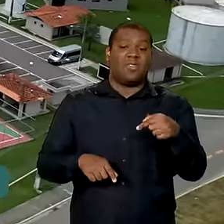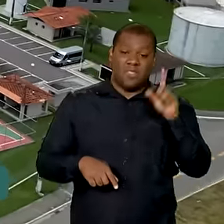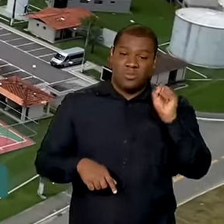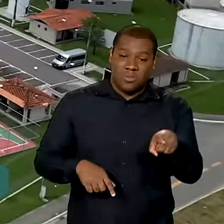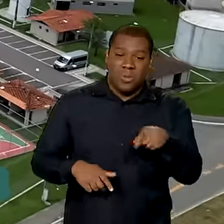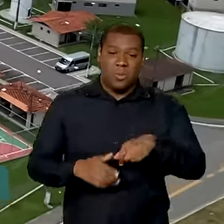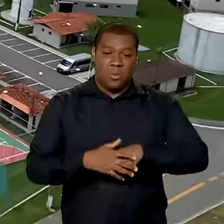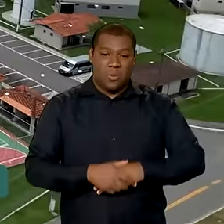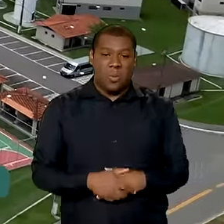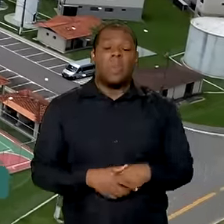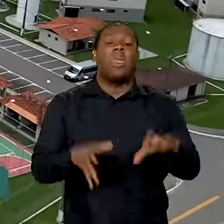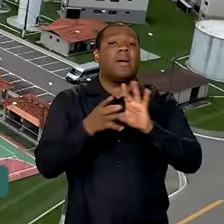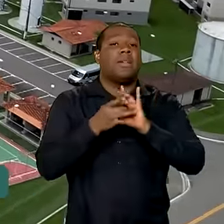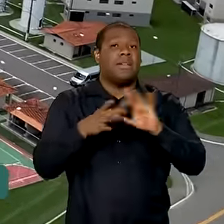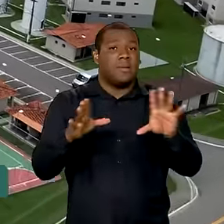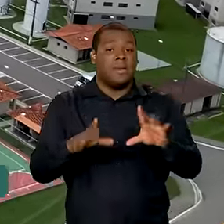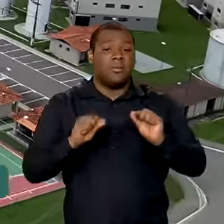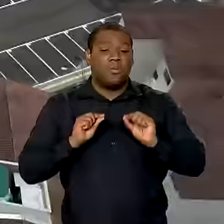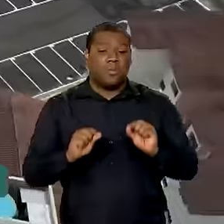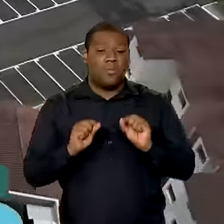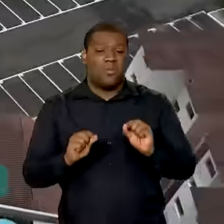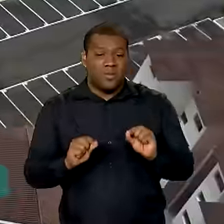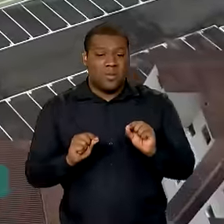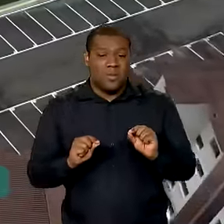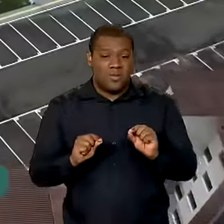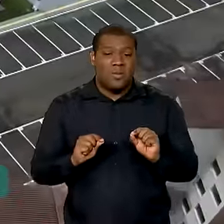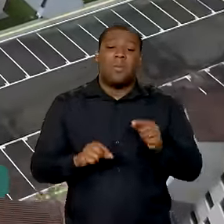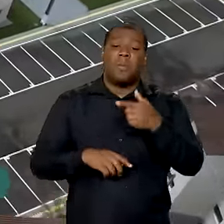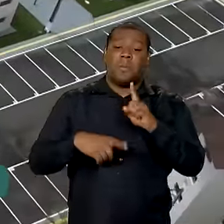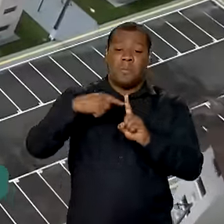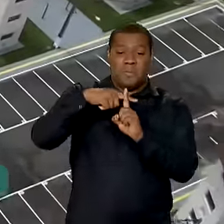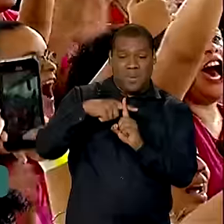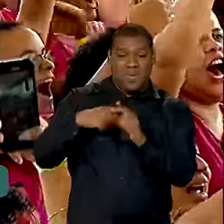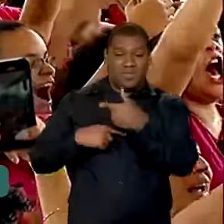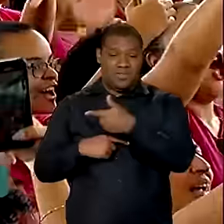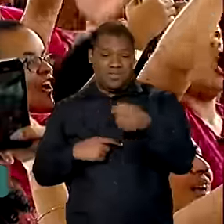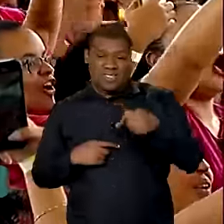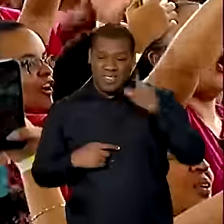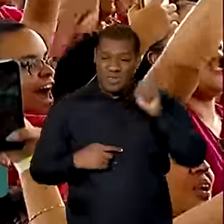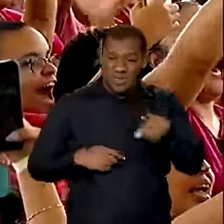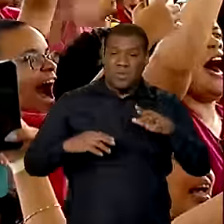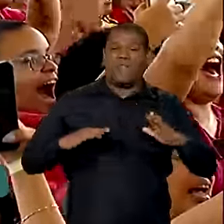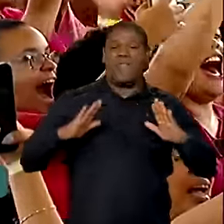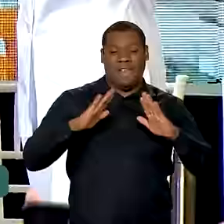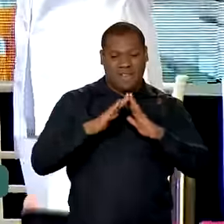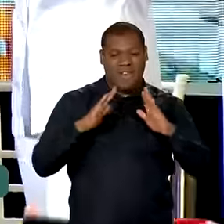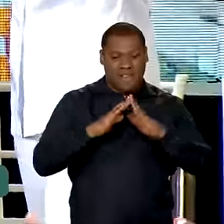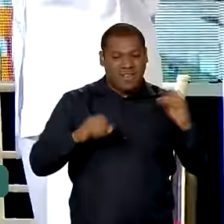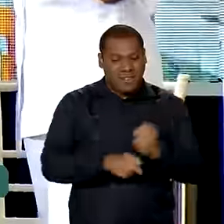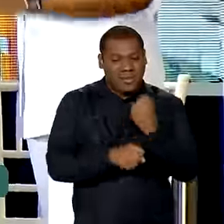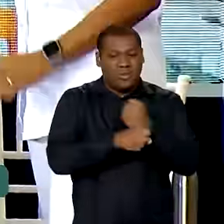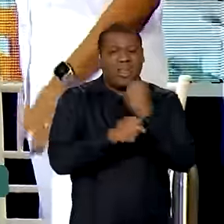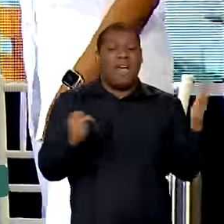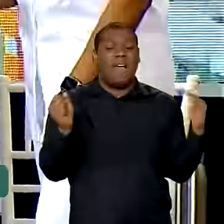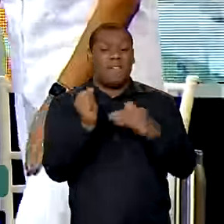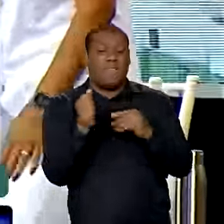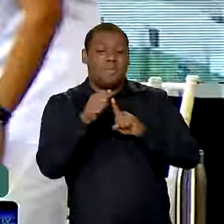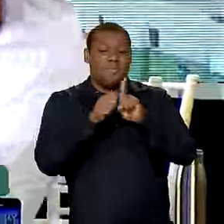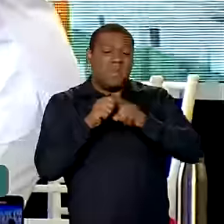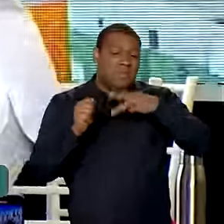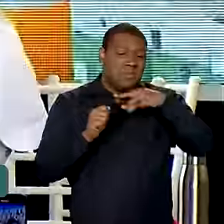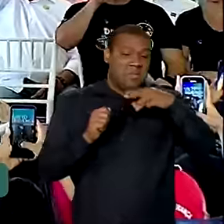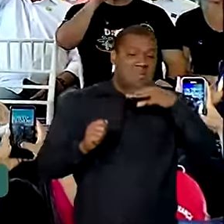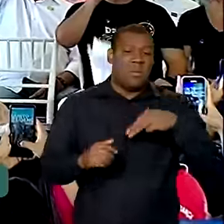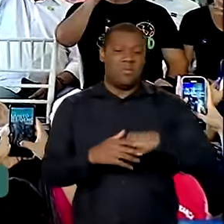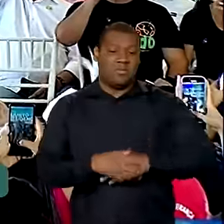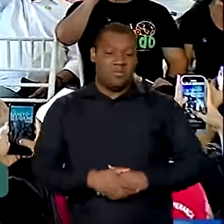Além disso, foi autorizada a retomada de outras 27 mil unidades que até março deste ano foram financiadas mais de